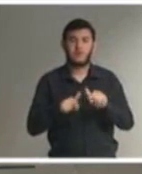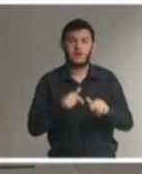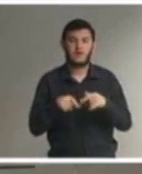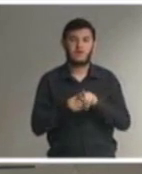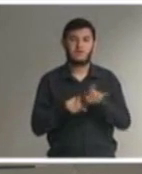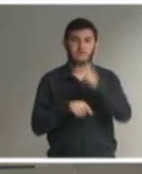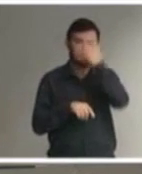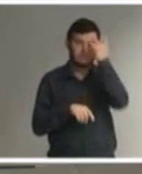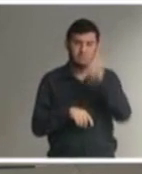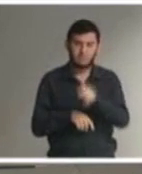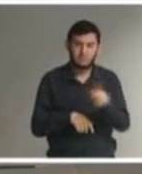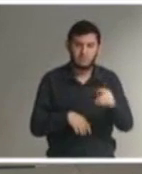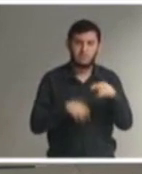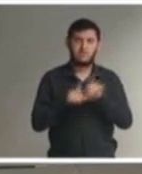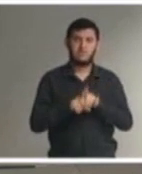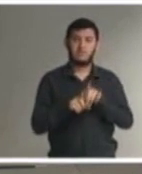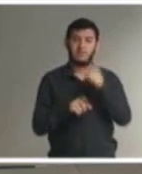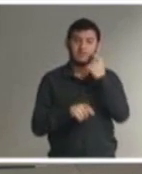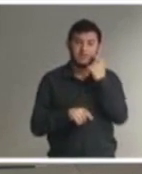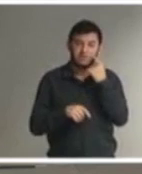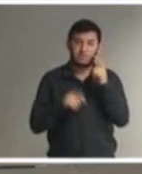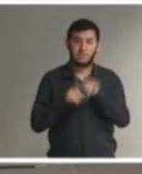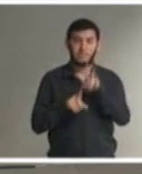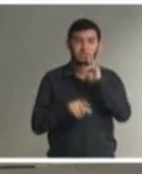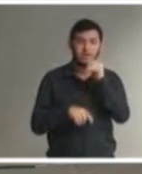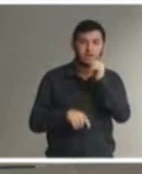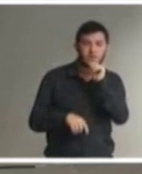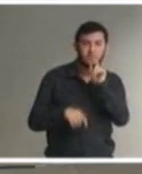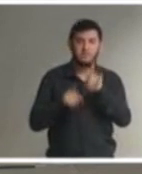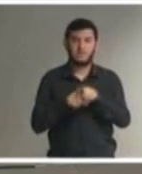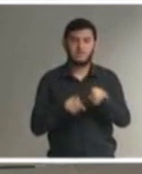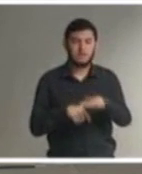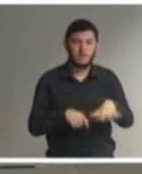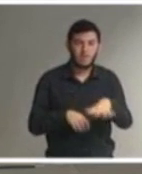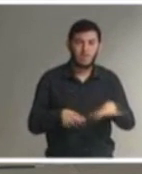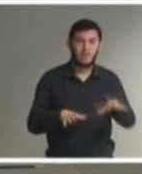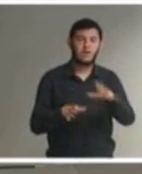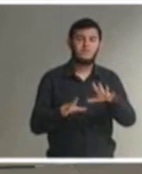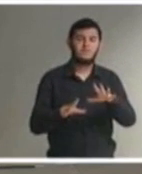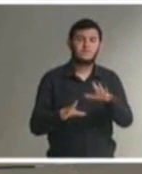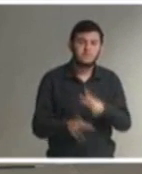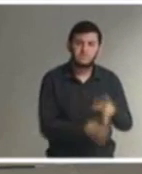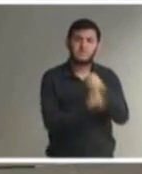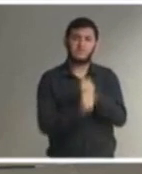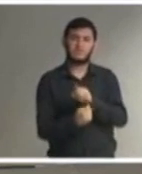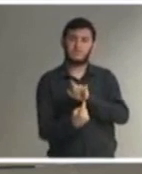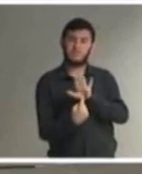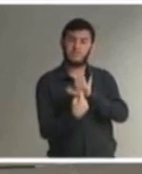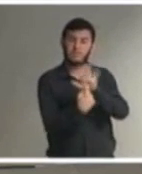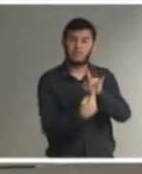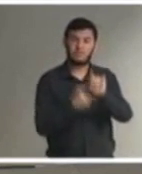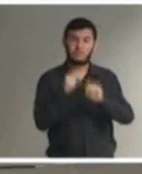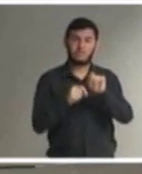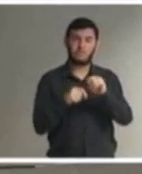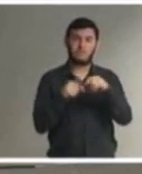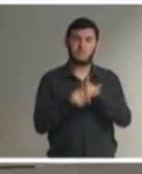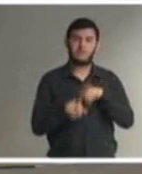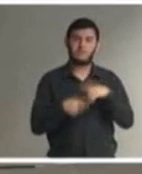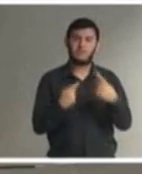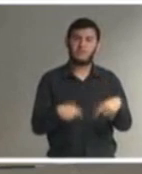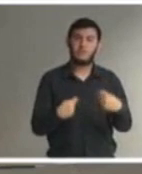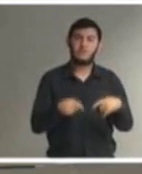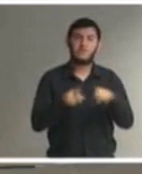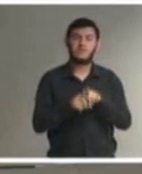de alunos com e sem deficiência ela serve não só para ditar para mostrar a necessidade daquela inclusão